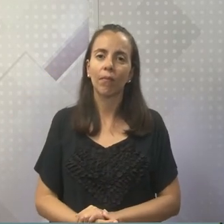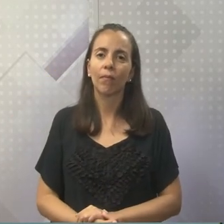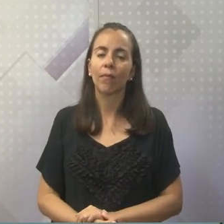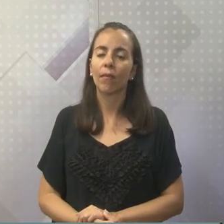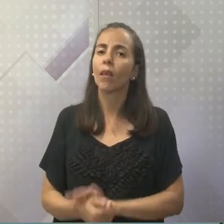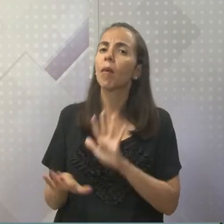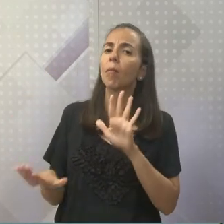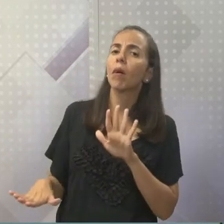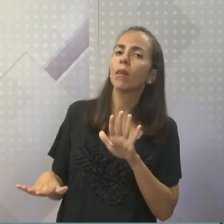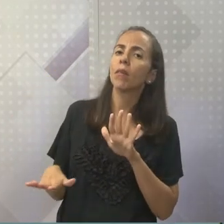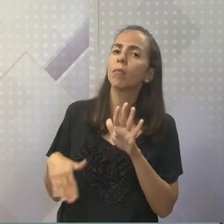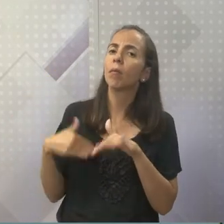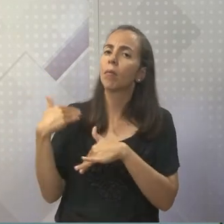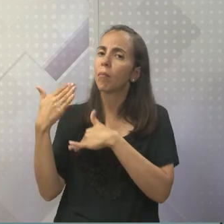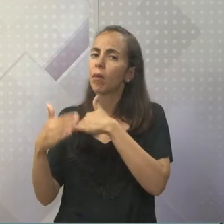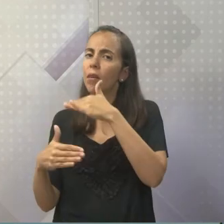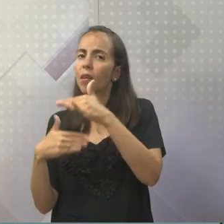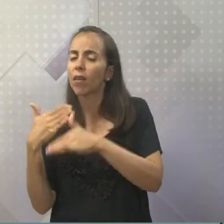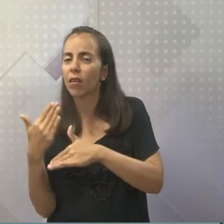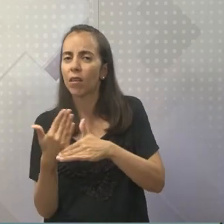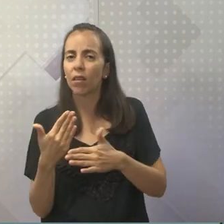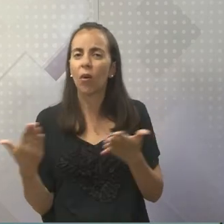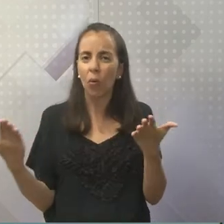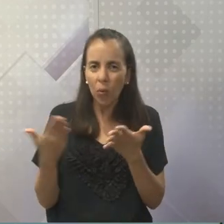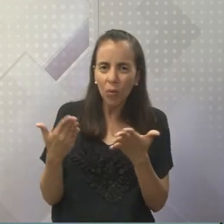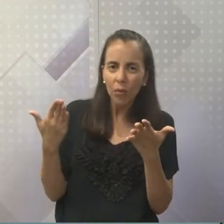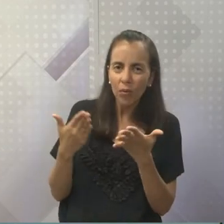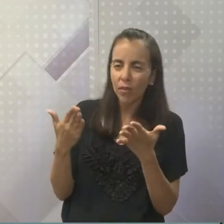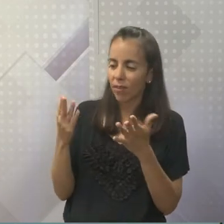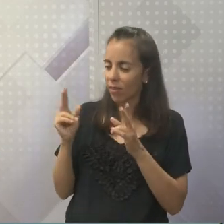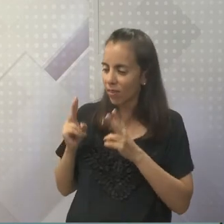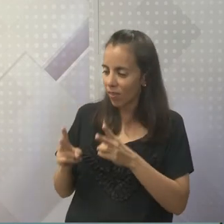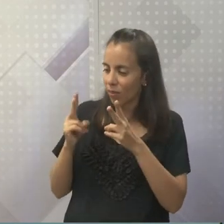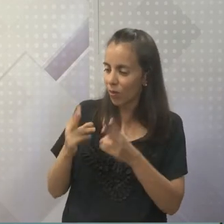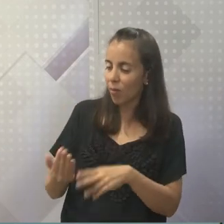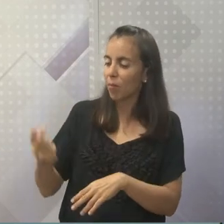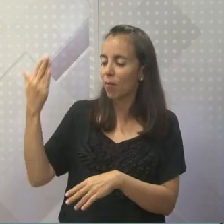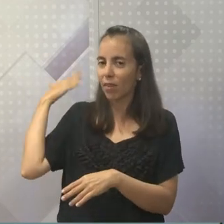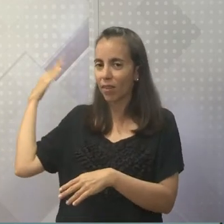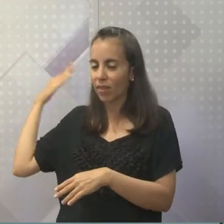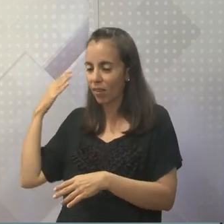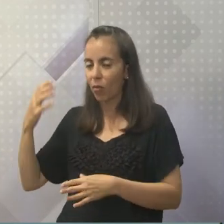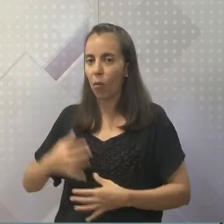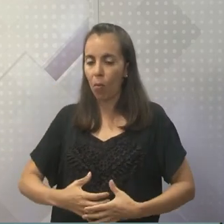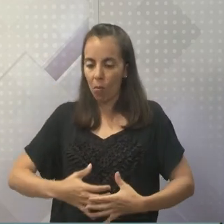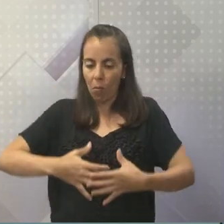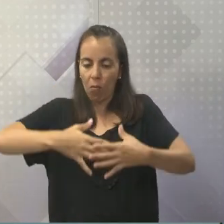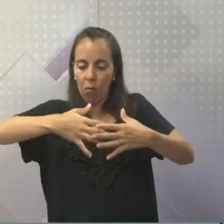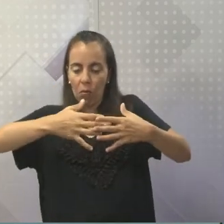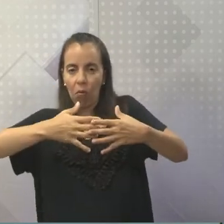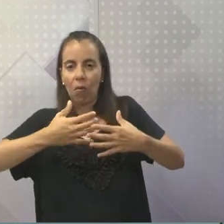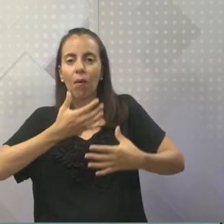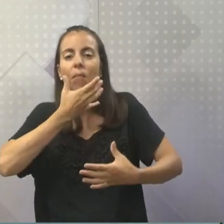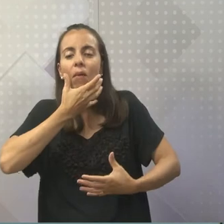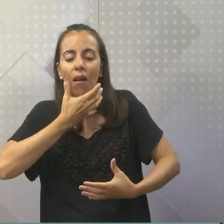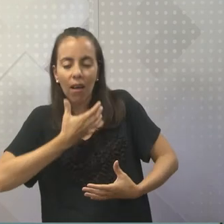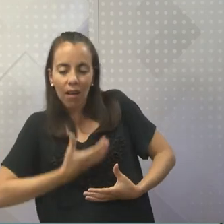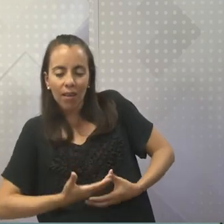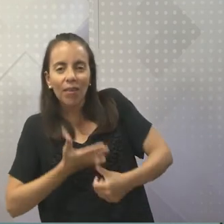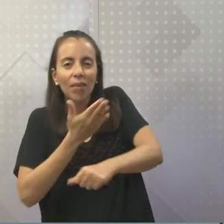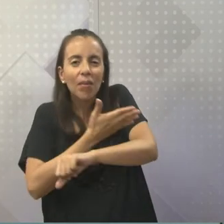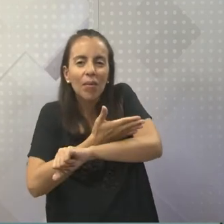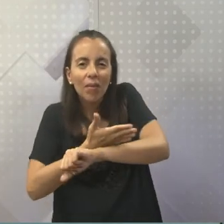Mas será que ele já era assim como a gente vê hoje? Com aquela barriga grande, barbudo, branco. Será que já era assim?